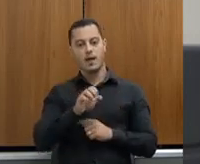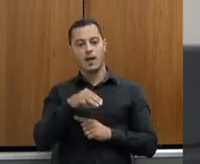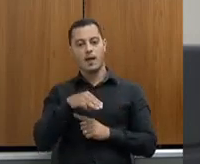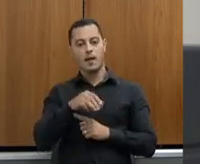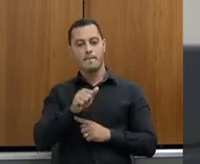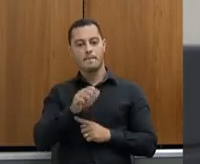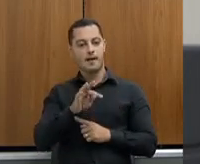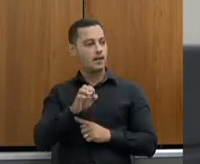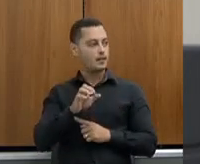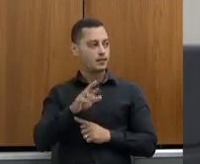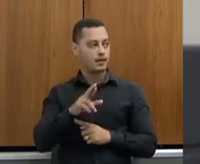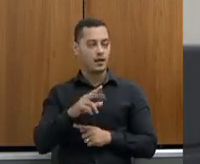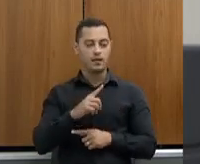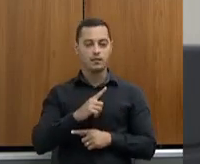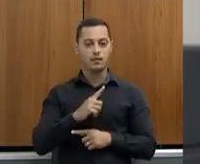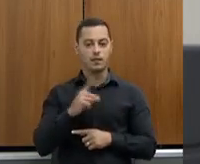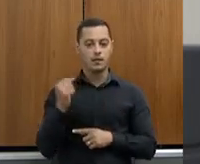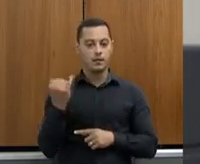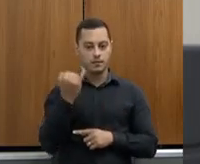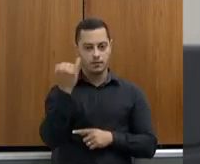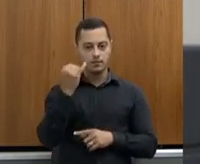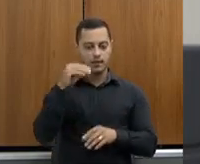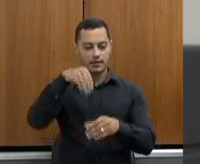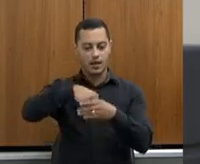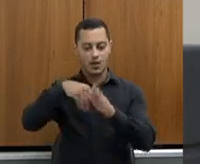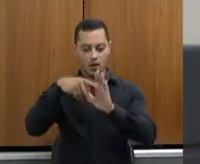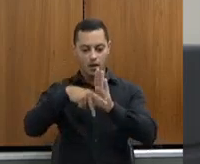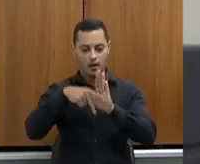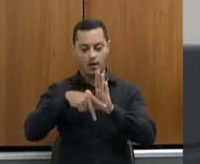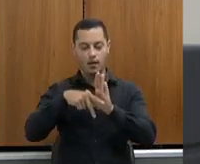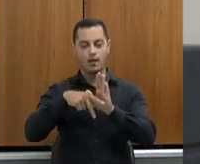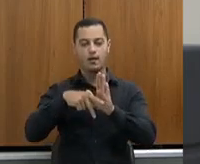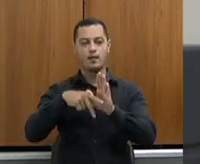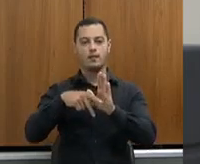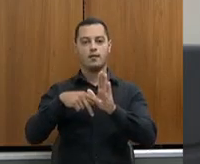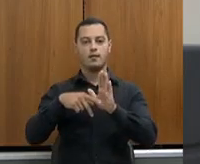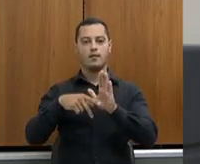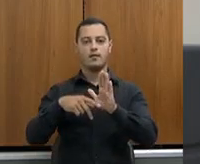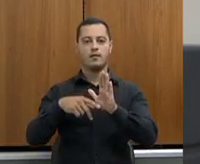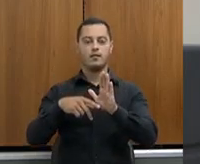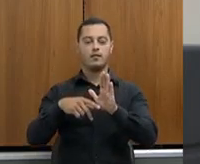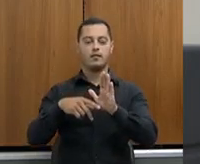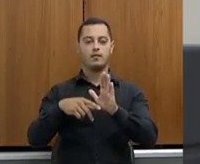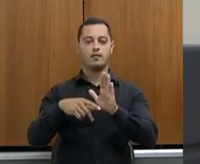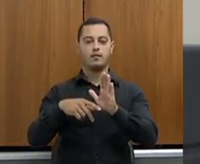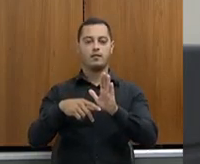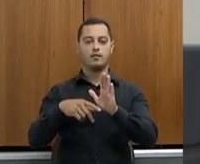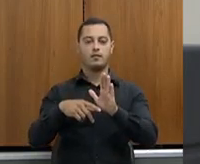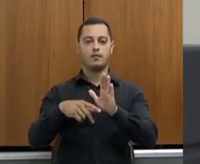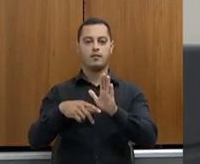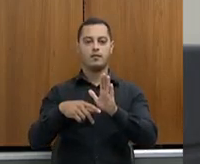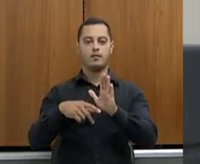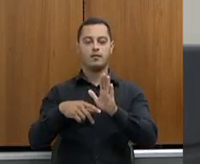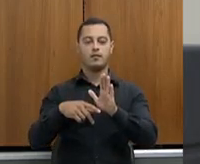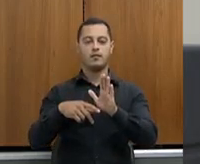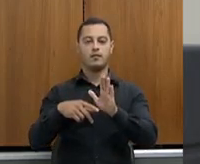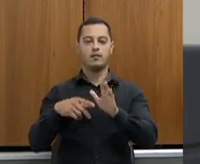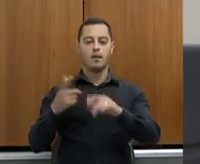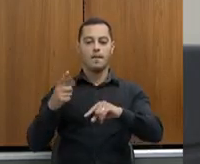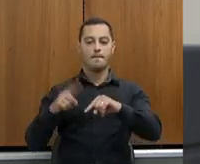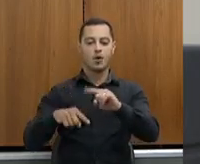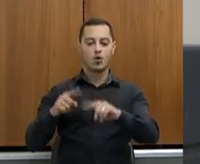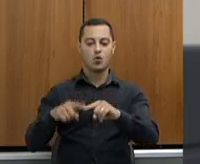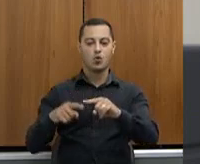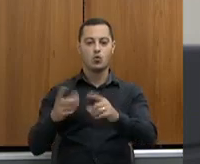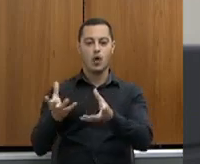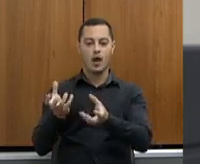que dentro do programa Sanitarista Mirim, dentro do programa de aquisição de produtos da agricultura familiar